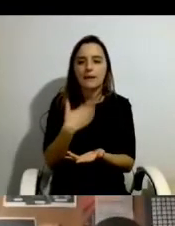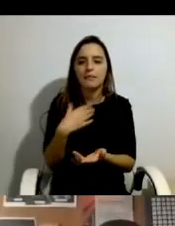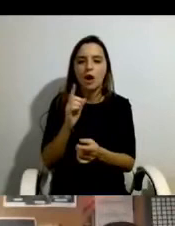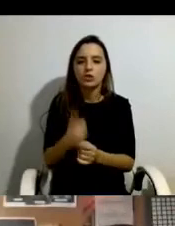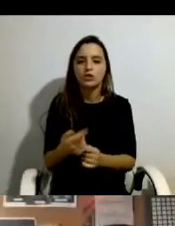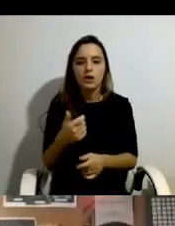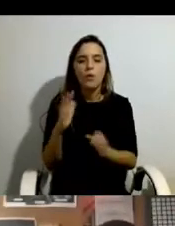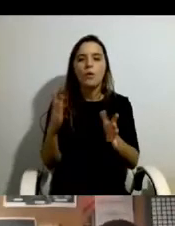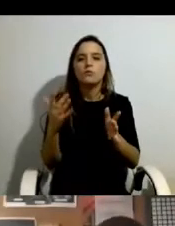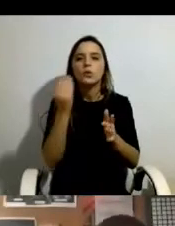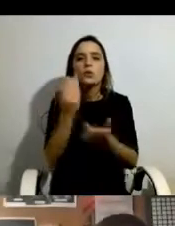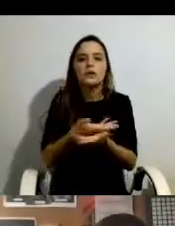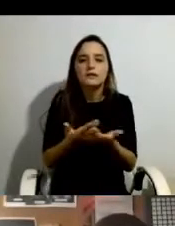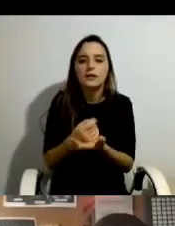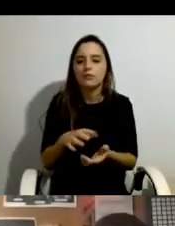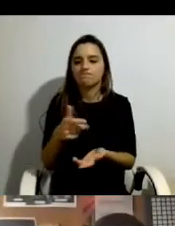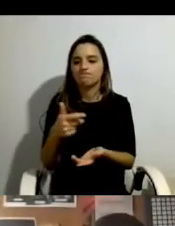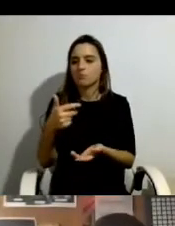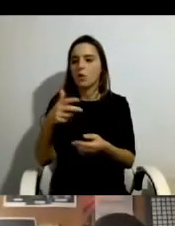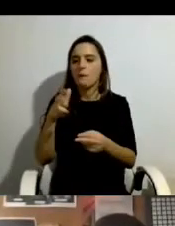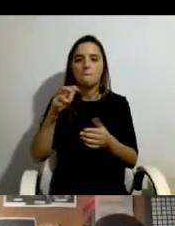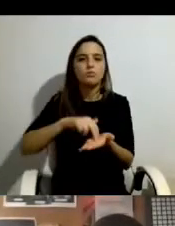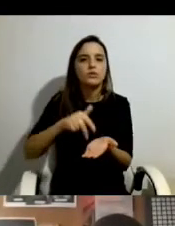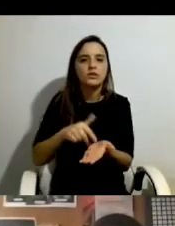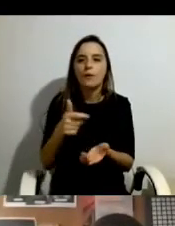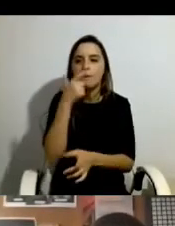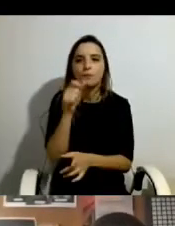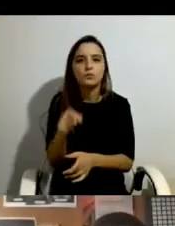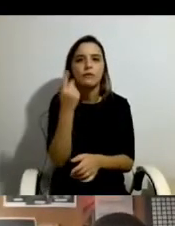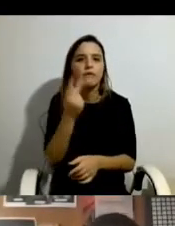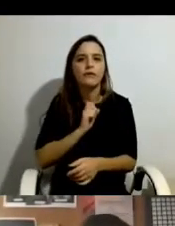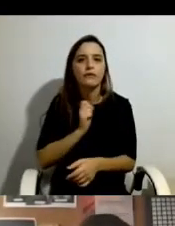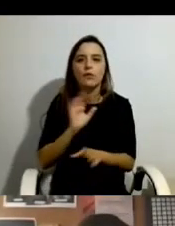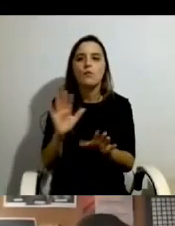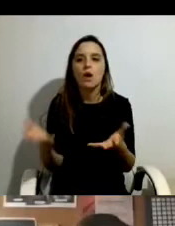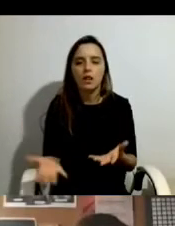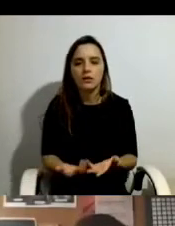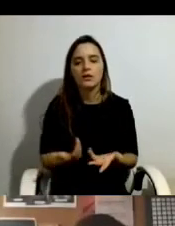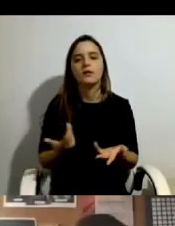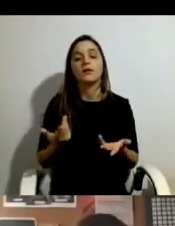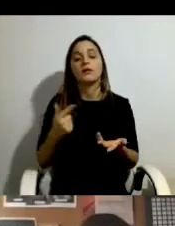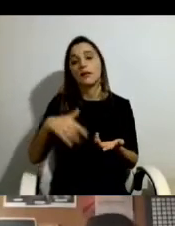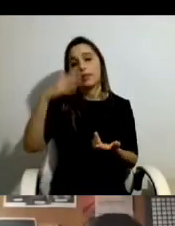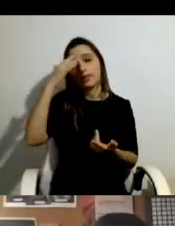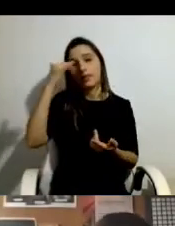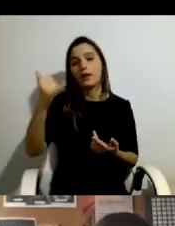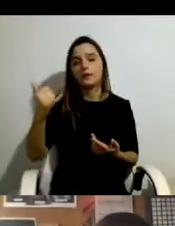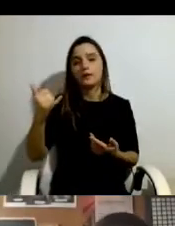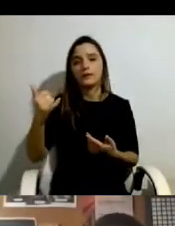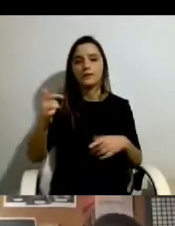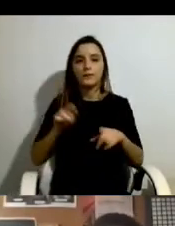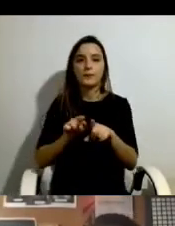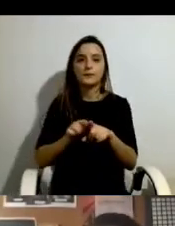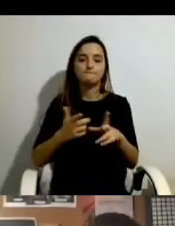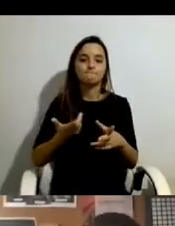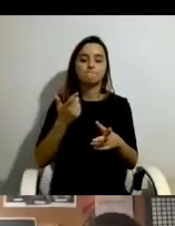lugar desta pessoa na minha vida. E, portanto, há aqui esta ideia da relação com os